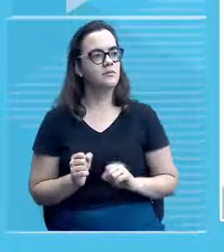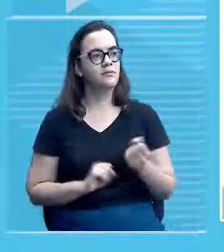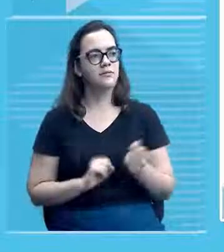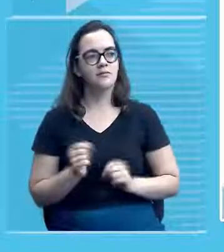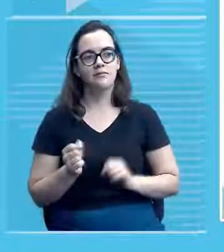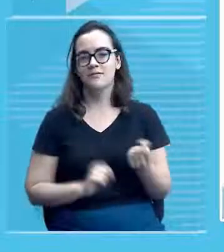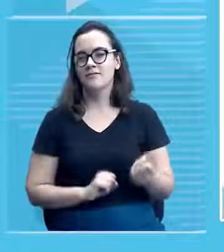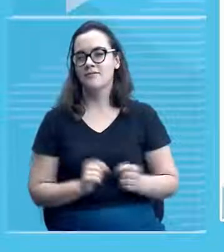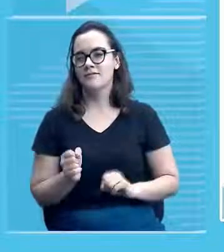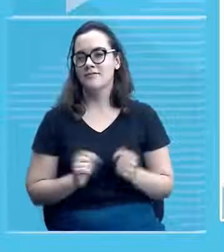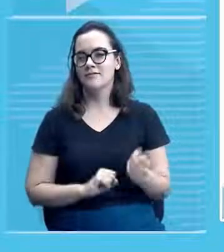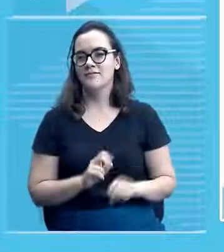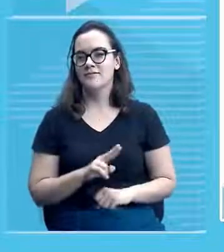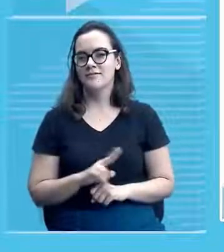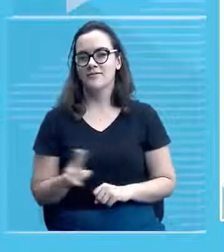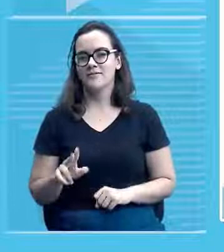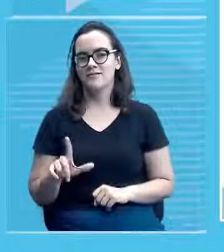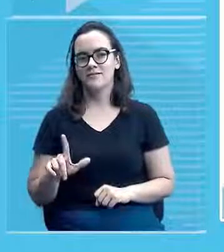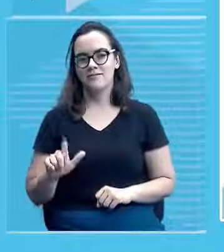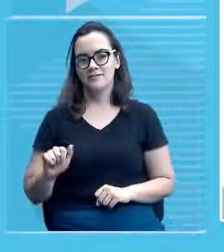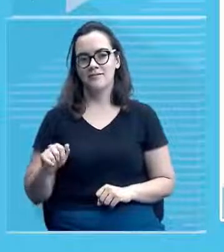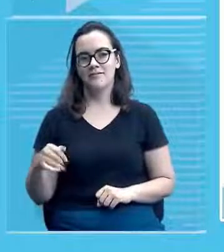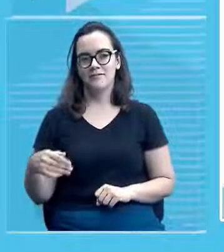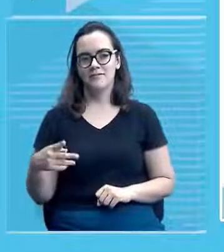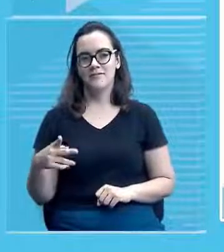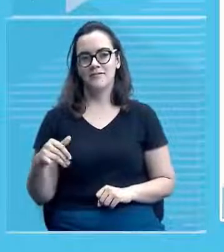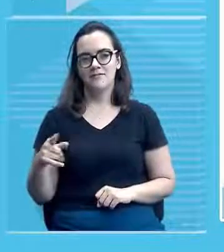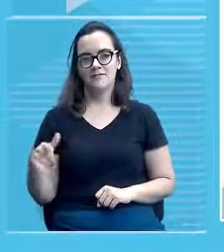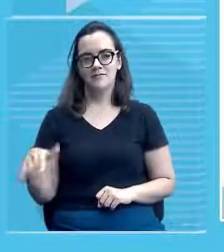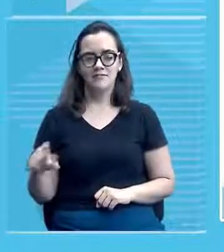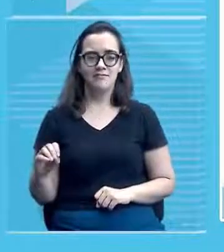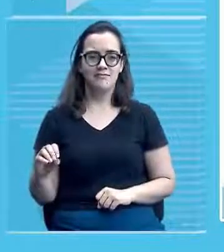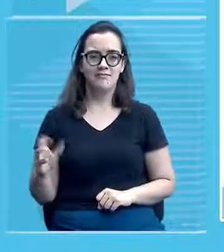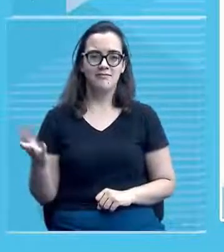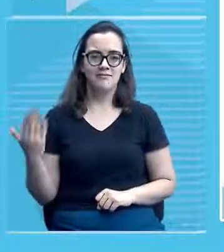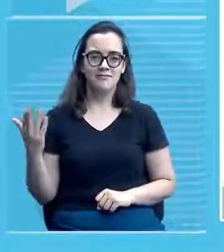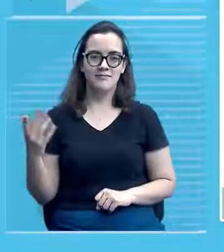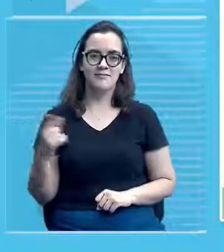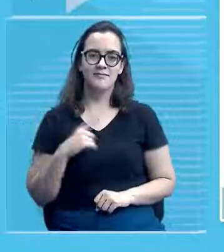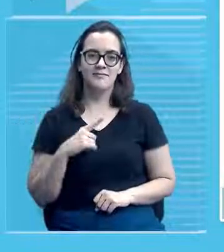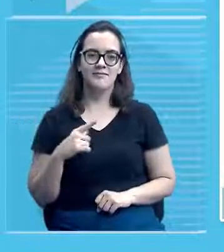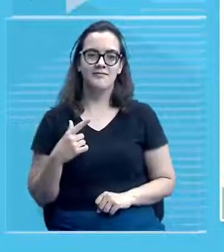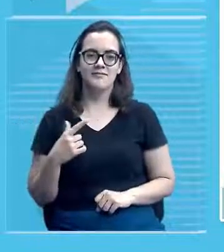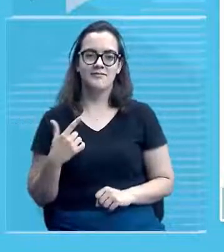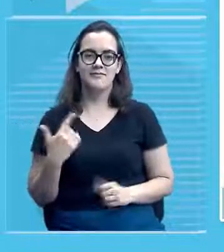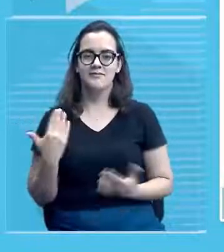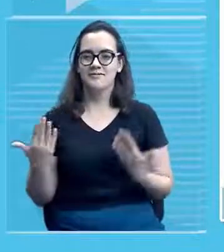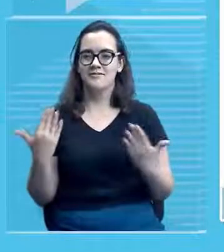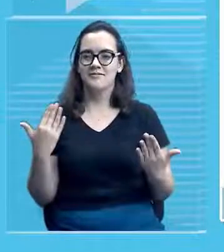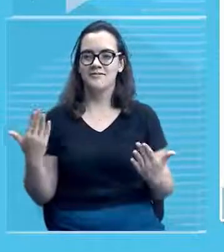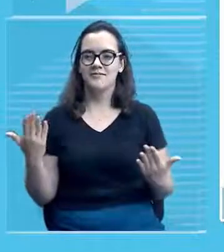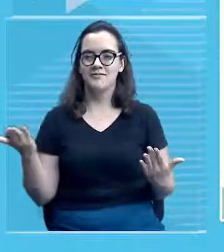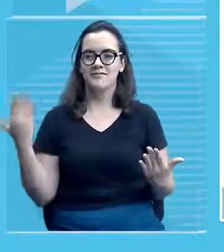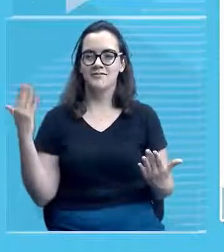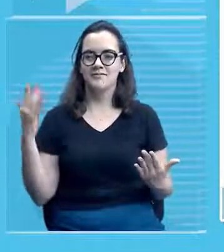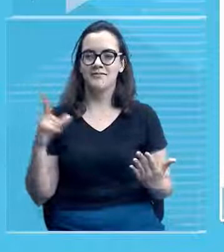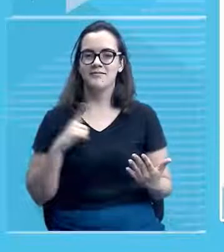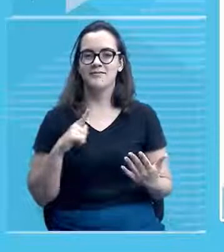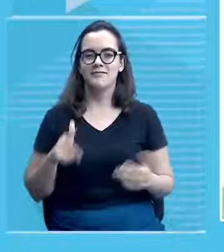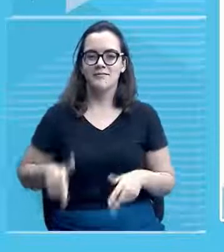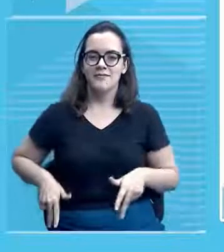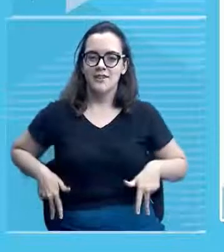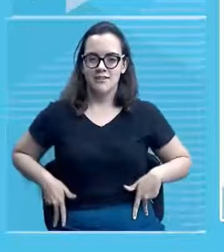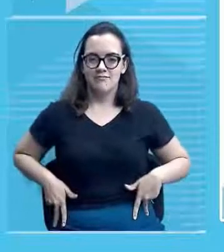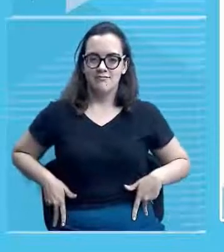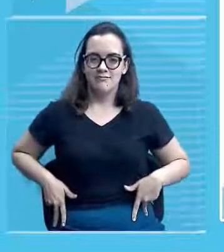razão disso colocaram o nome né? do espaço Maria Bonita né? a esposa de Lampião tá? o prédio ficou